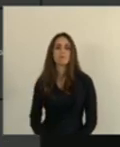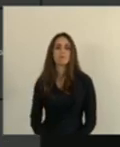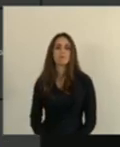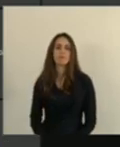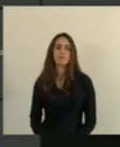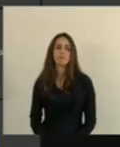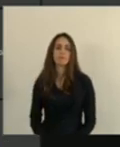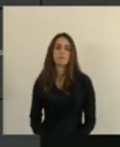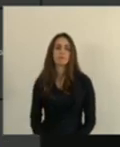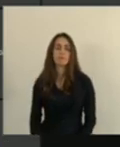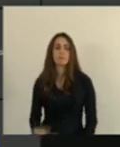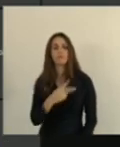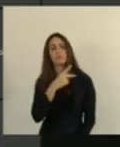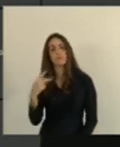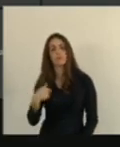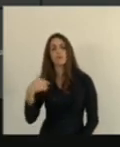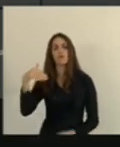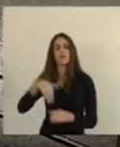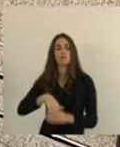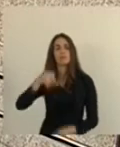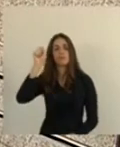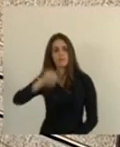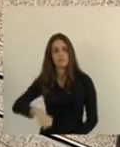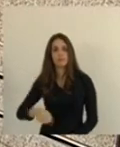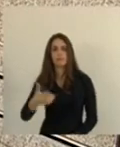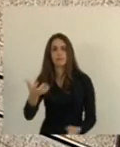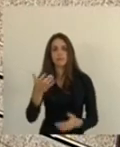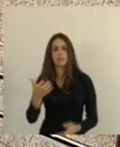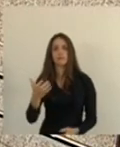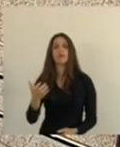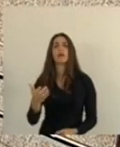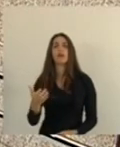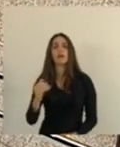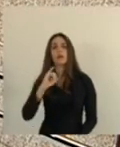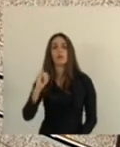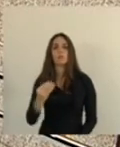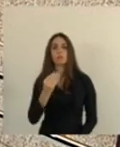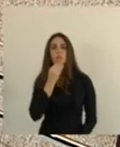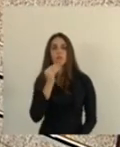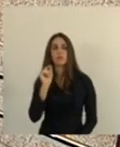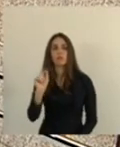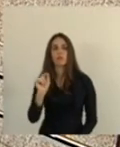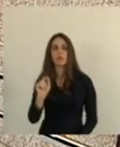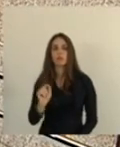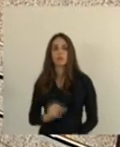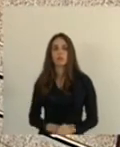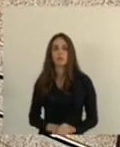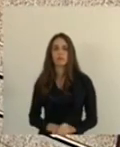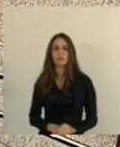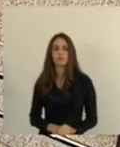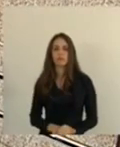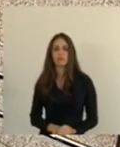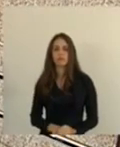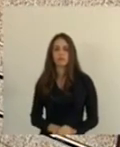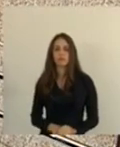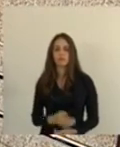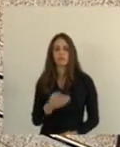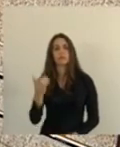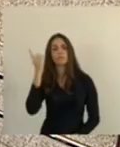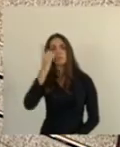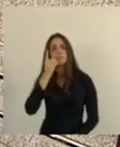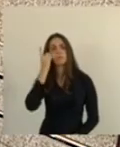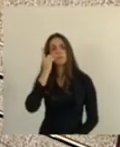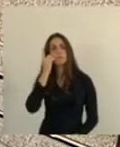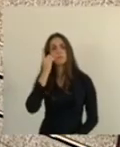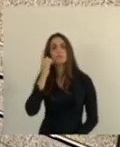Sr. Presidente, eu voto sim e quero aproveitar e deputado amigo nosso, ex